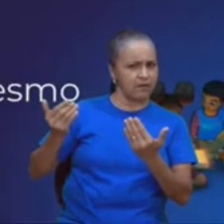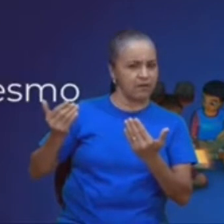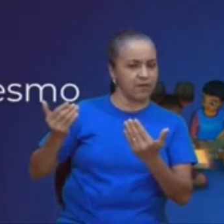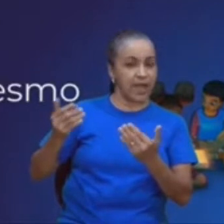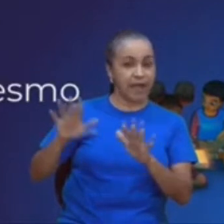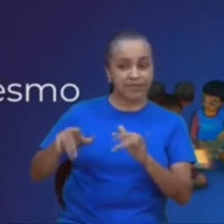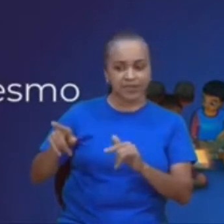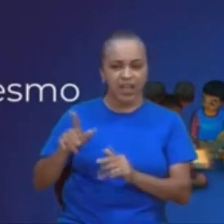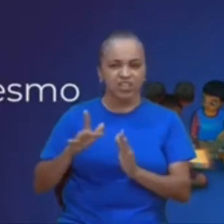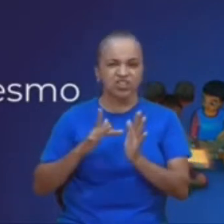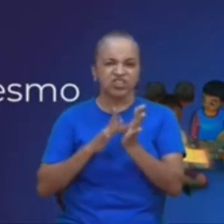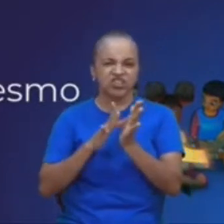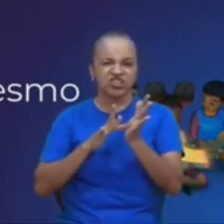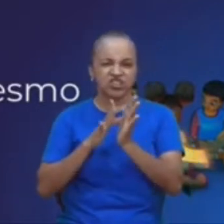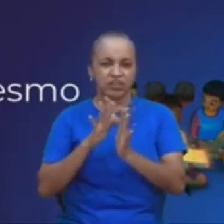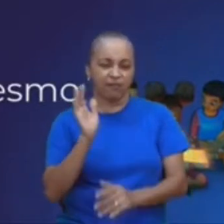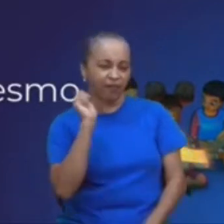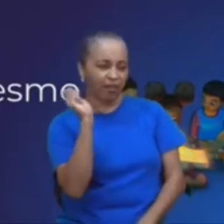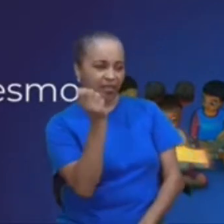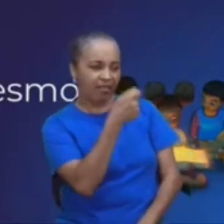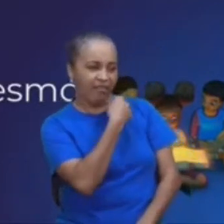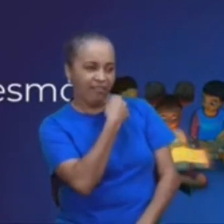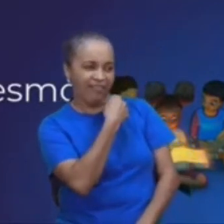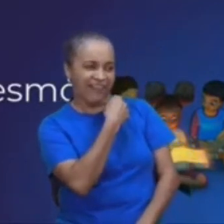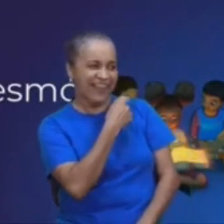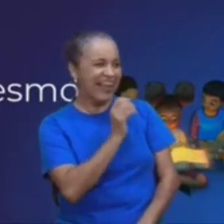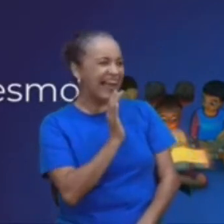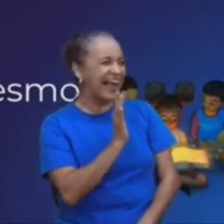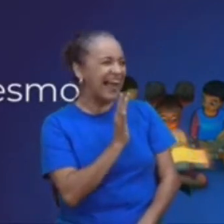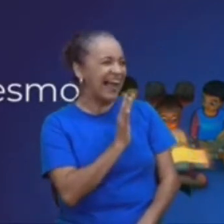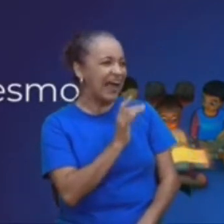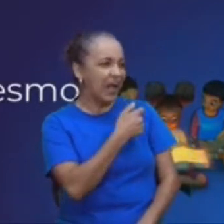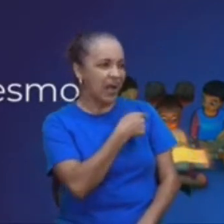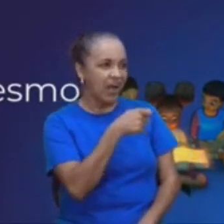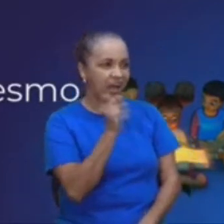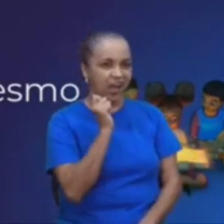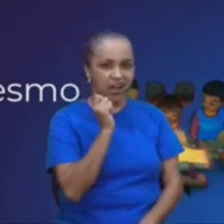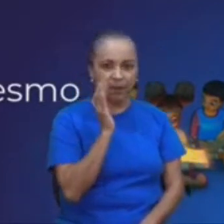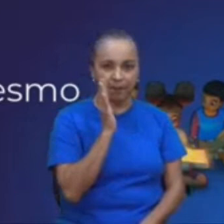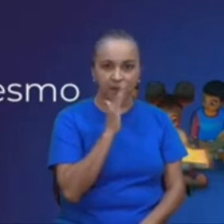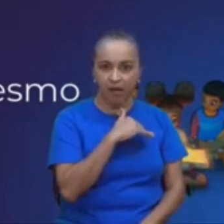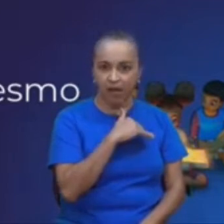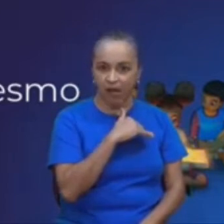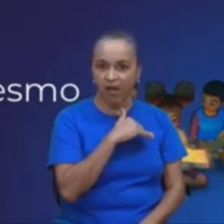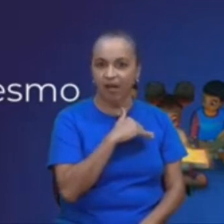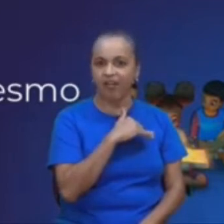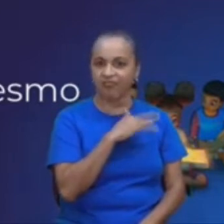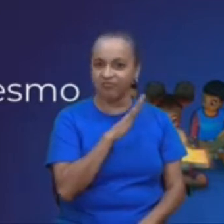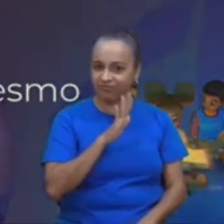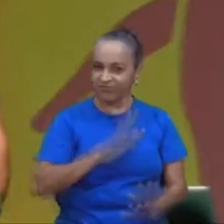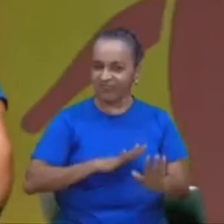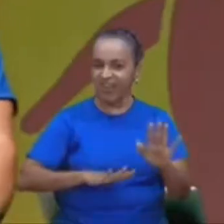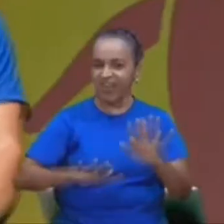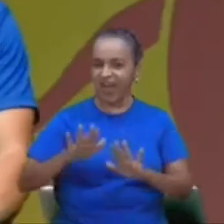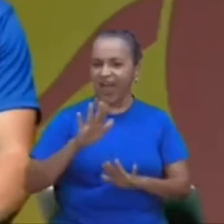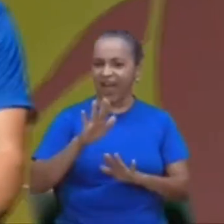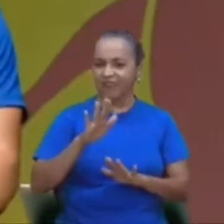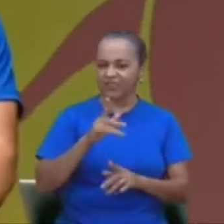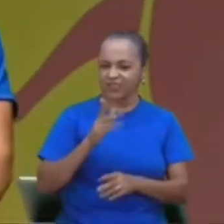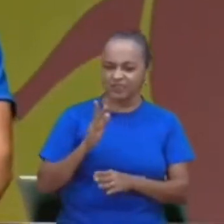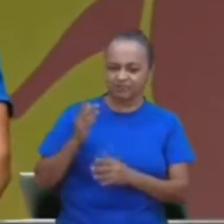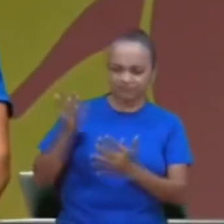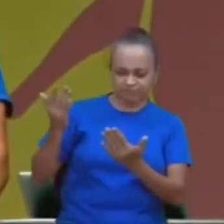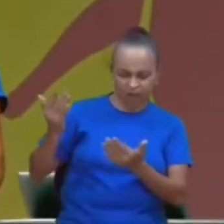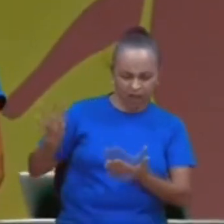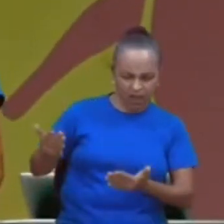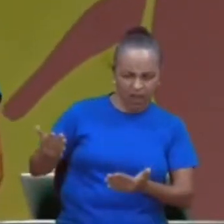fantasiado de ovelha, então, desconfie, até você conhecer bem, até você ter certeza, que